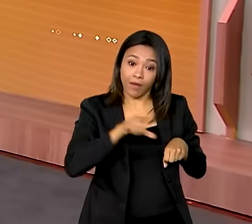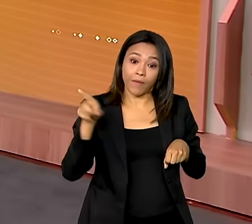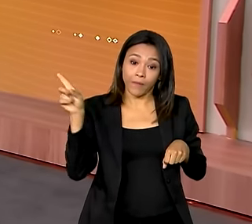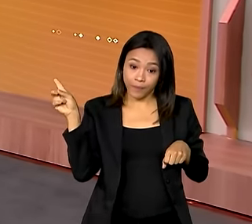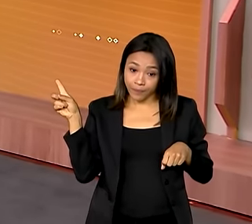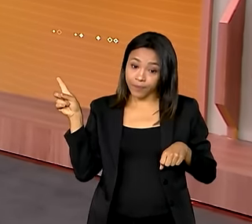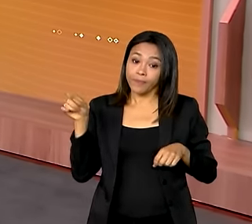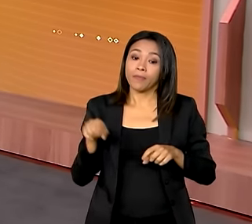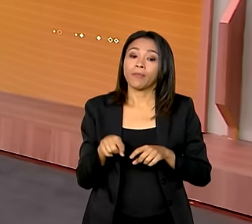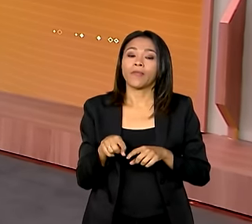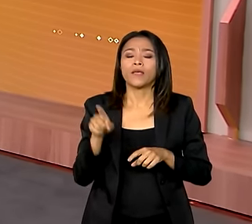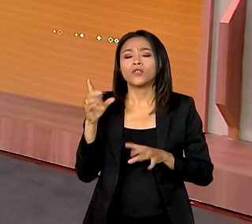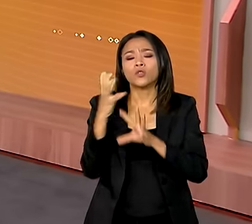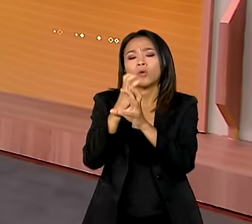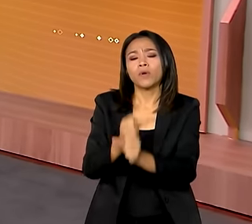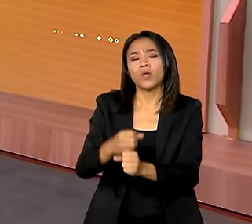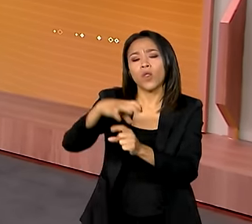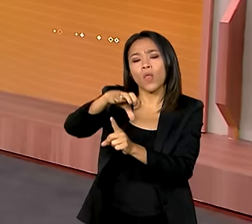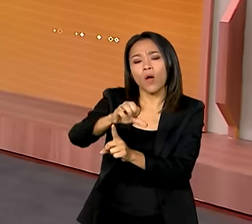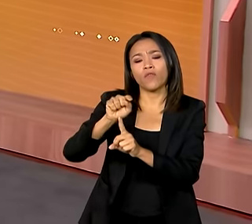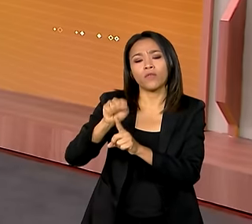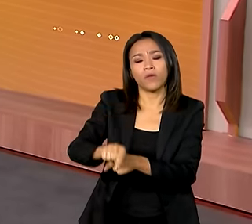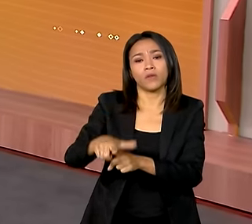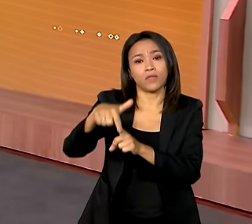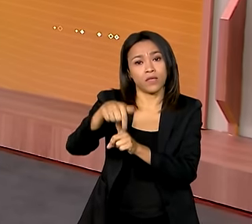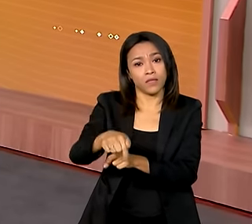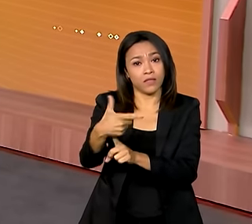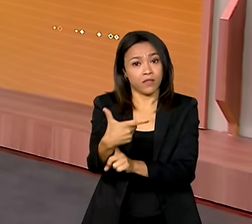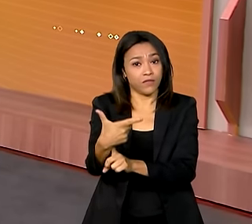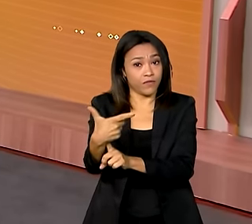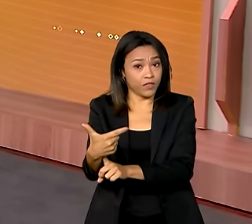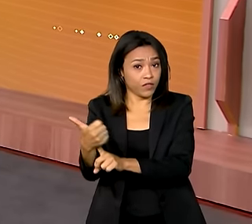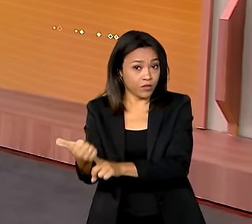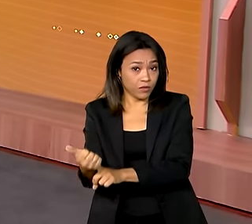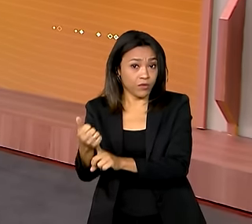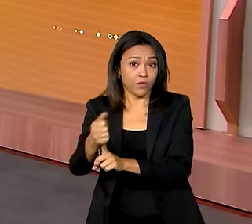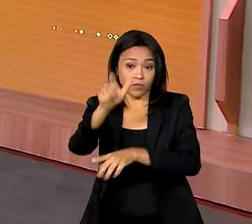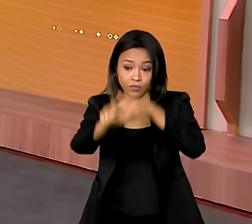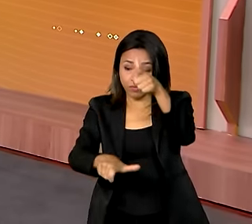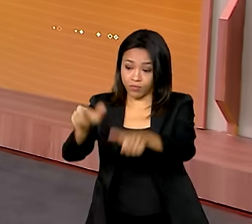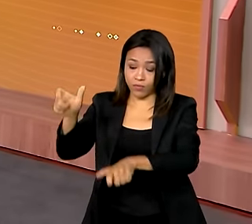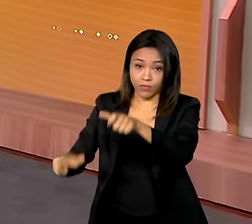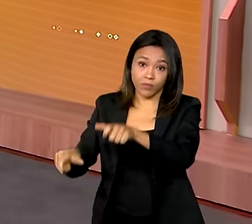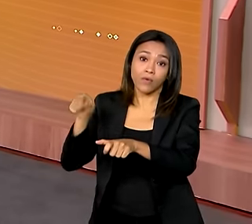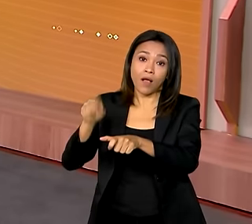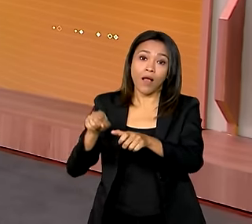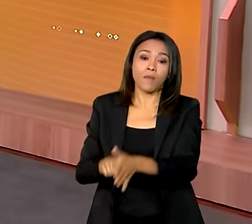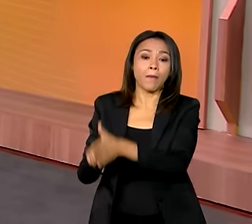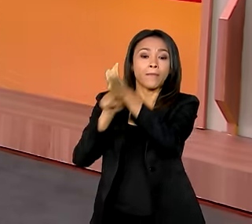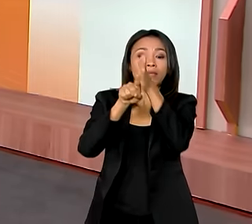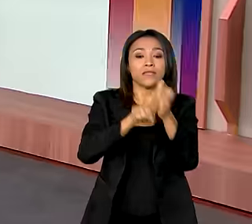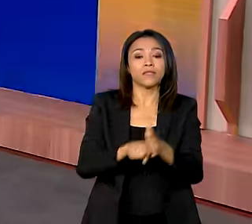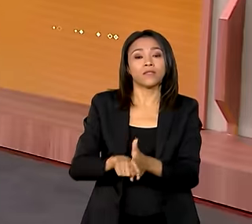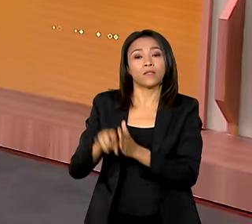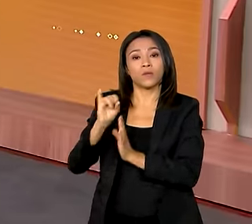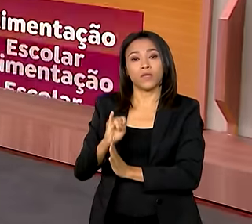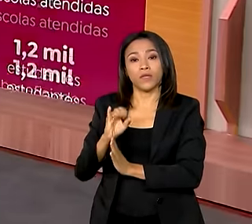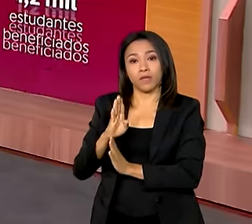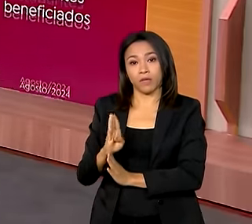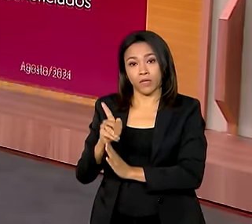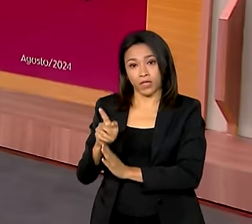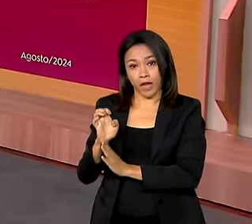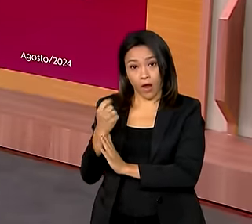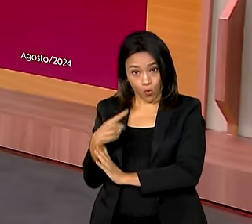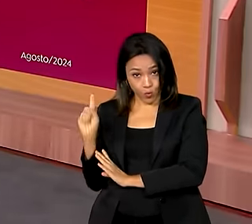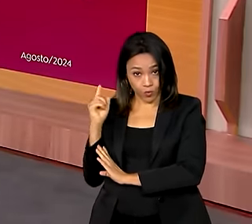A população é de 9.721 habitantes, segundo o censo do IBGE, o último